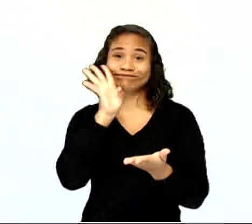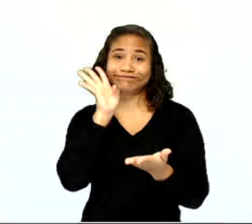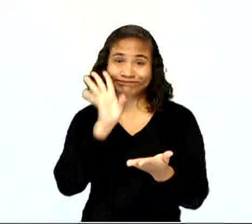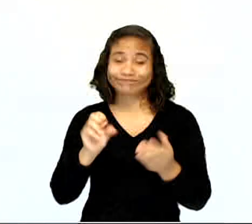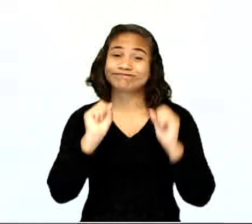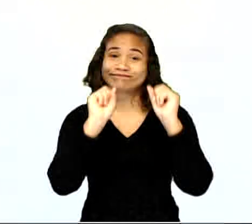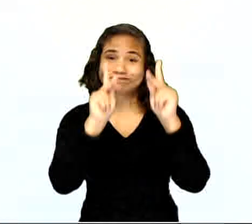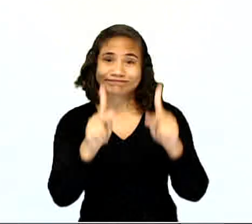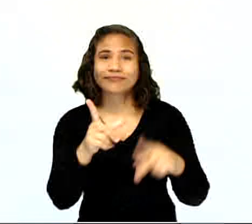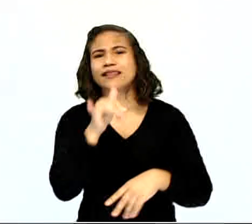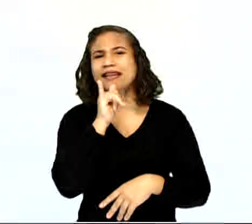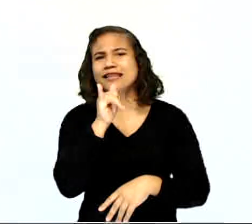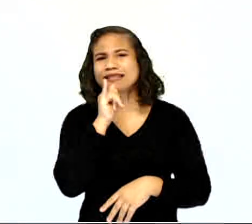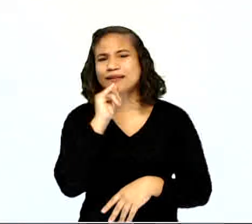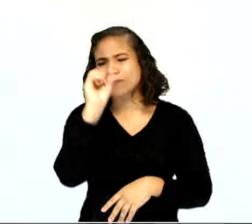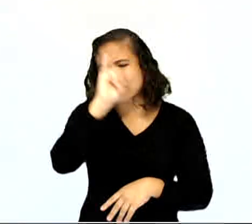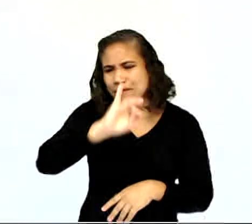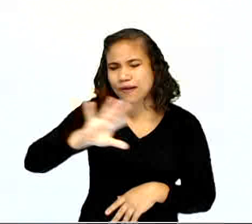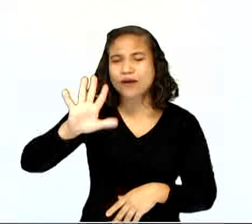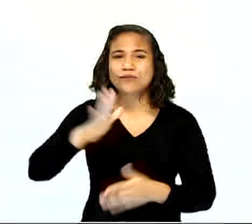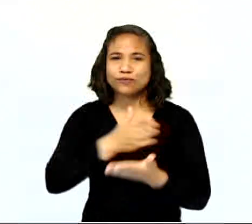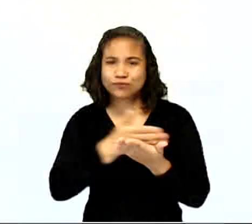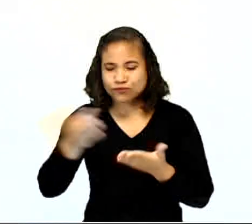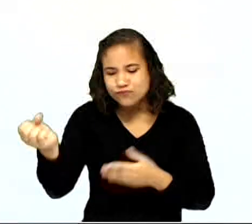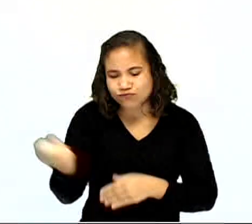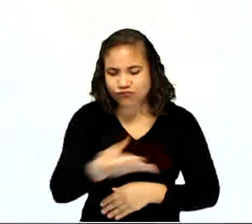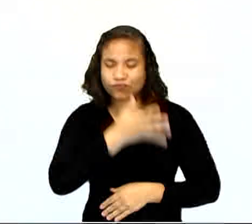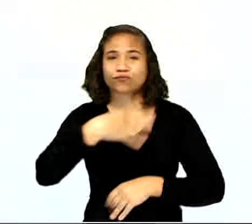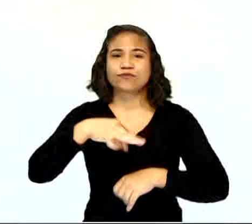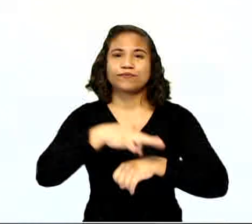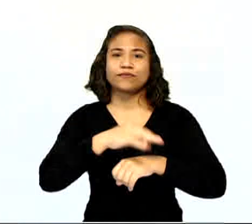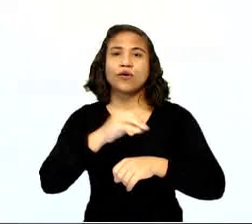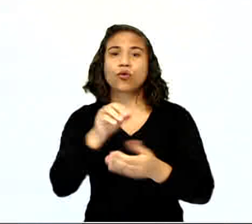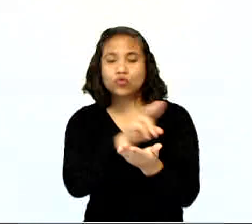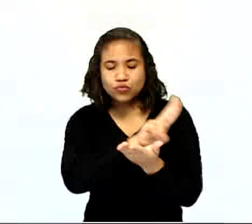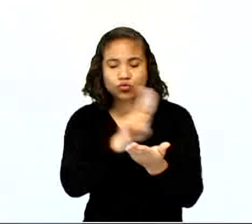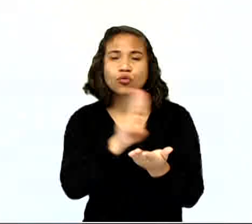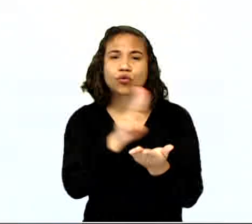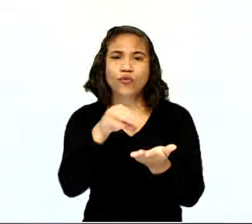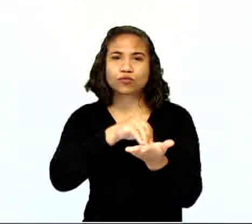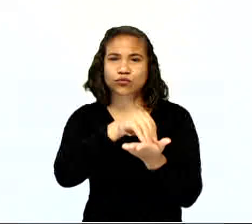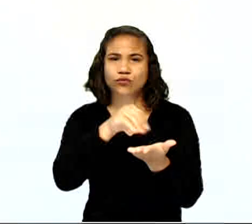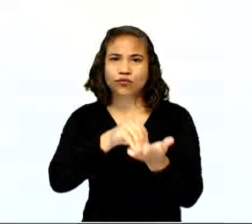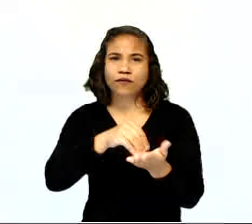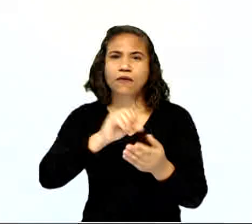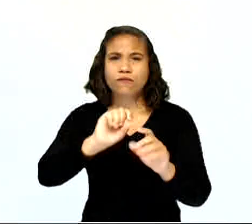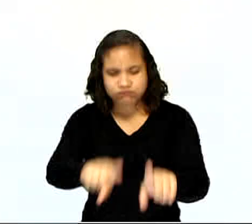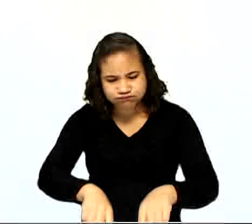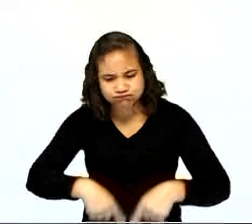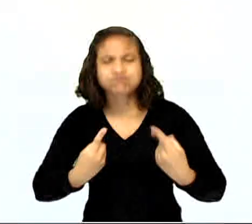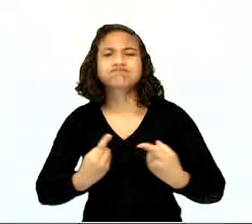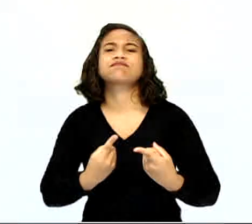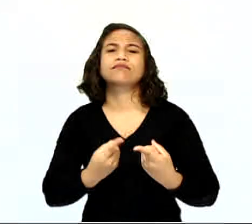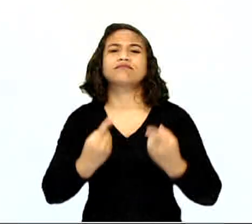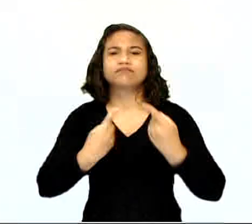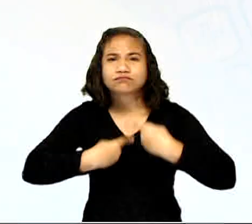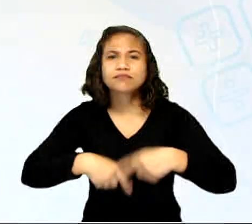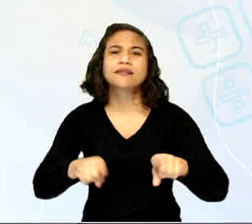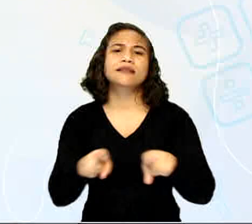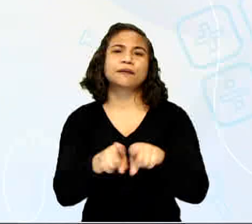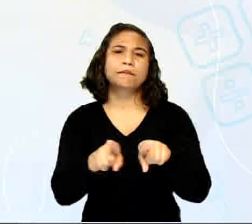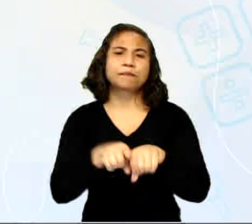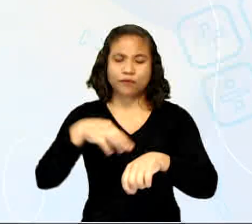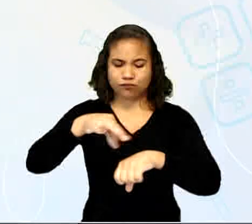Temos aí o exemplo. O nome da iniciativa, o nome do jogo é Vencendo o Aedes aegypti. Junto com esse